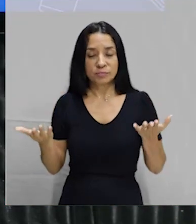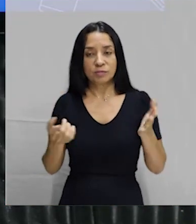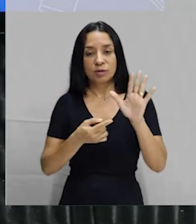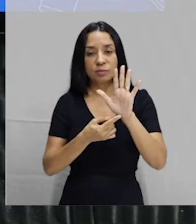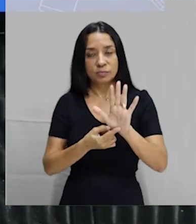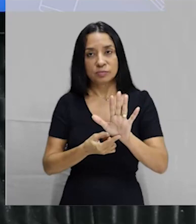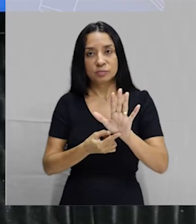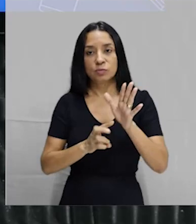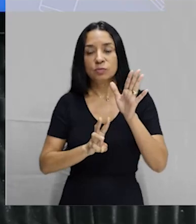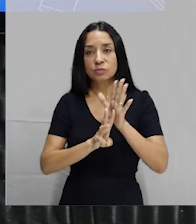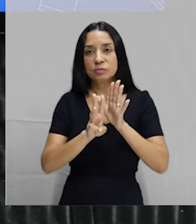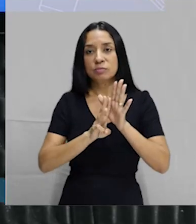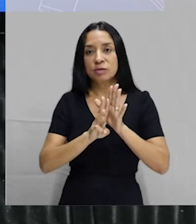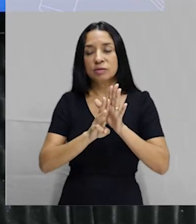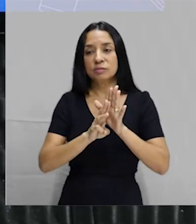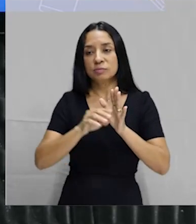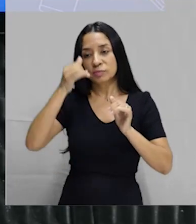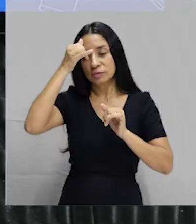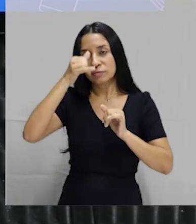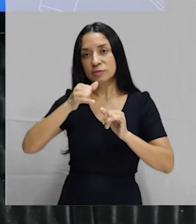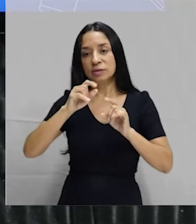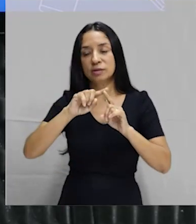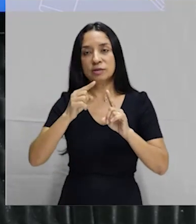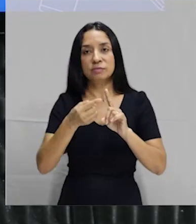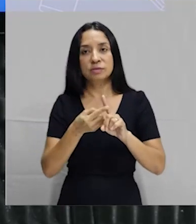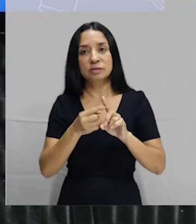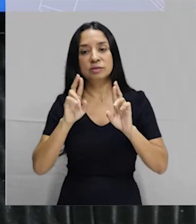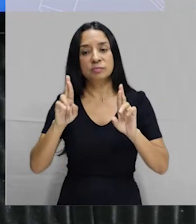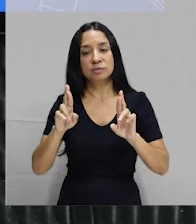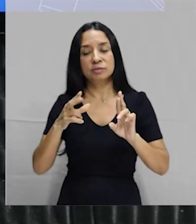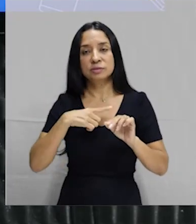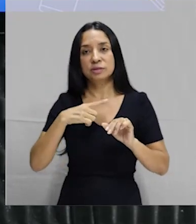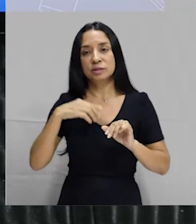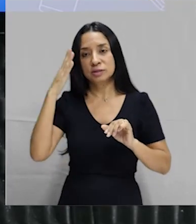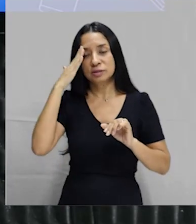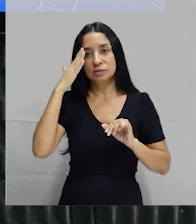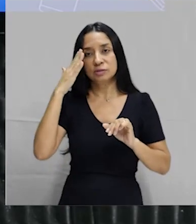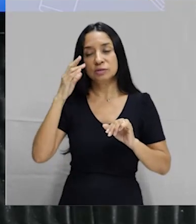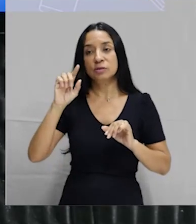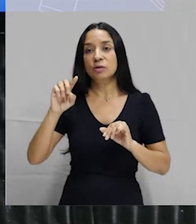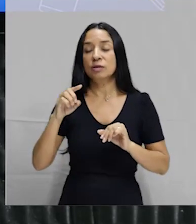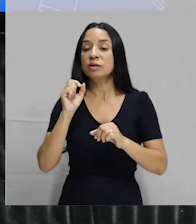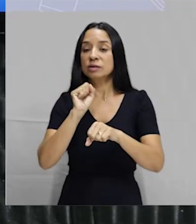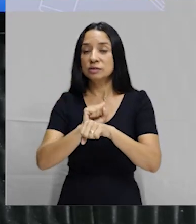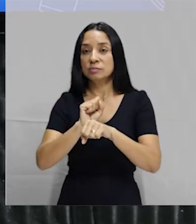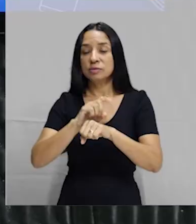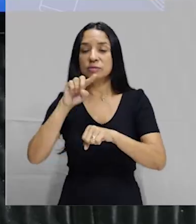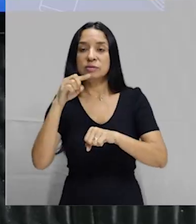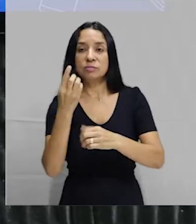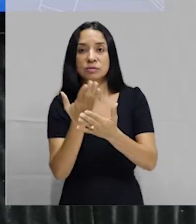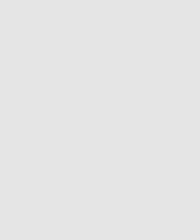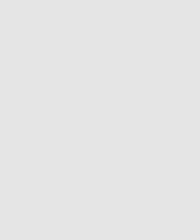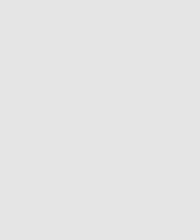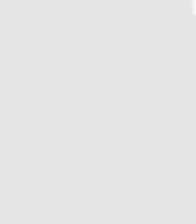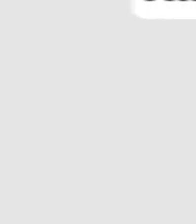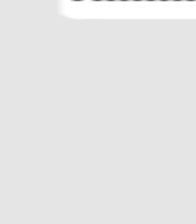contraceptivos. Espero que vocês tenham entendido. Eu aguardo vocês na próxima aula, pessoal. Fiquem com Deus e tchau, tchau. Tchau.